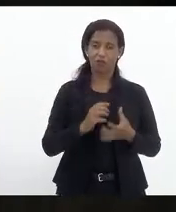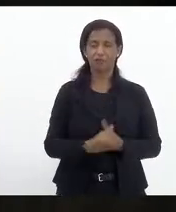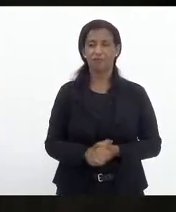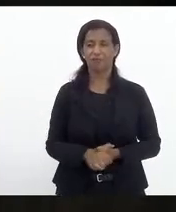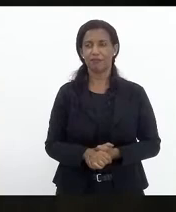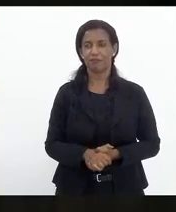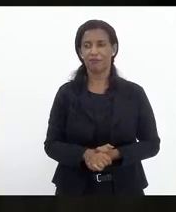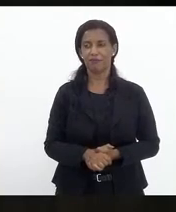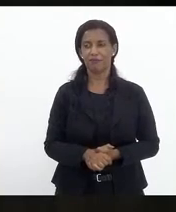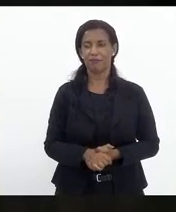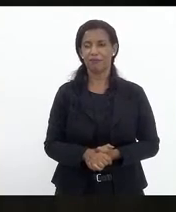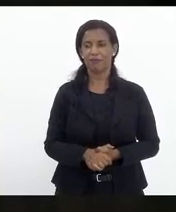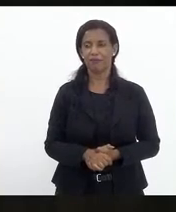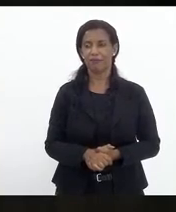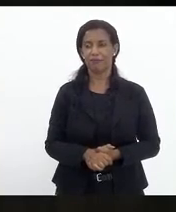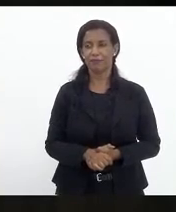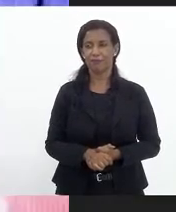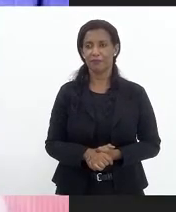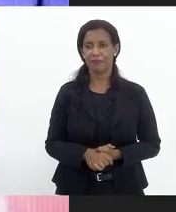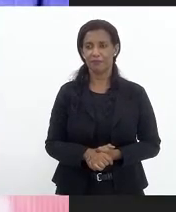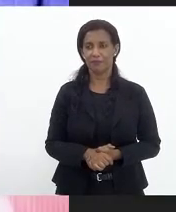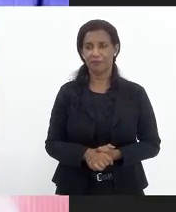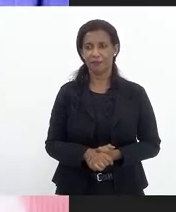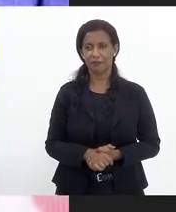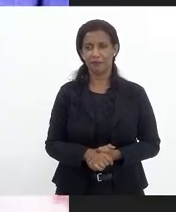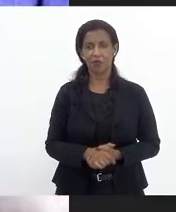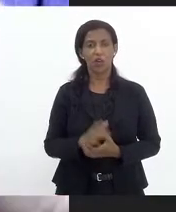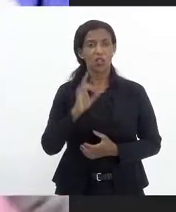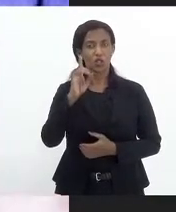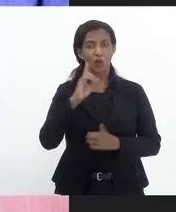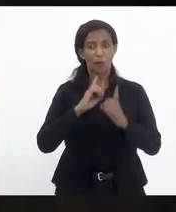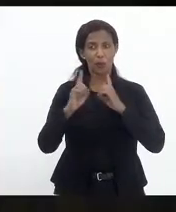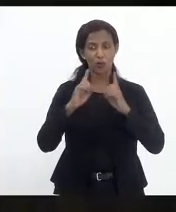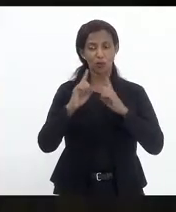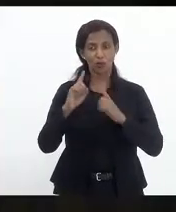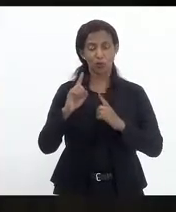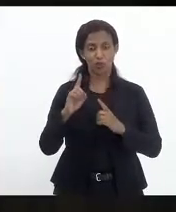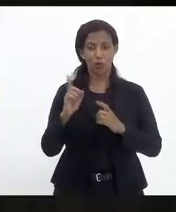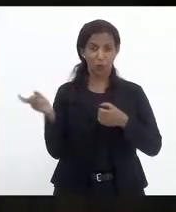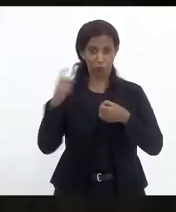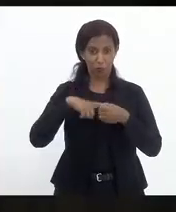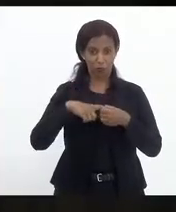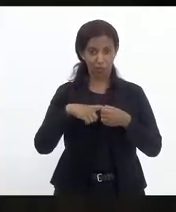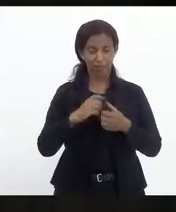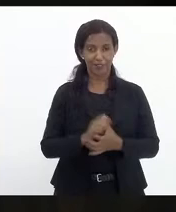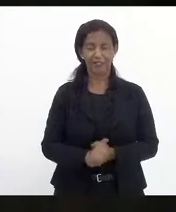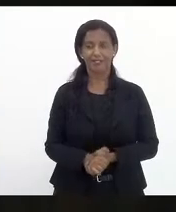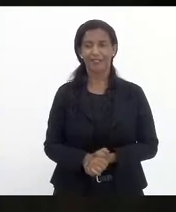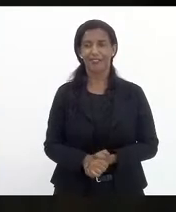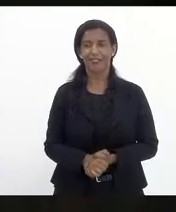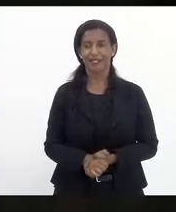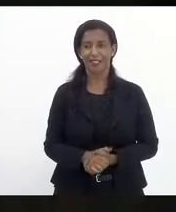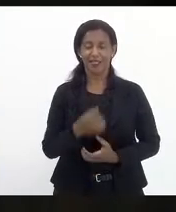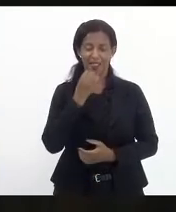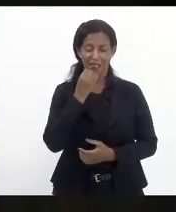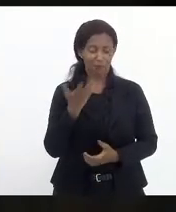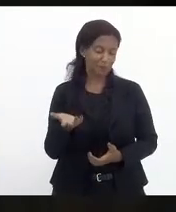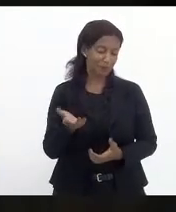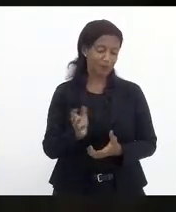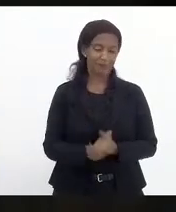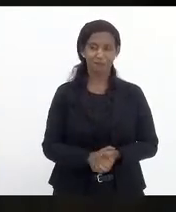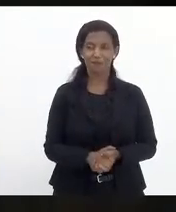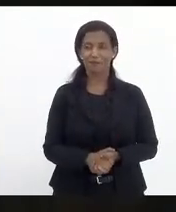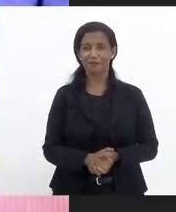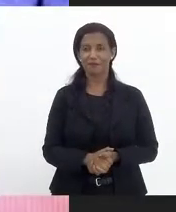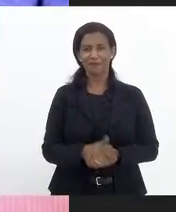tá bom Então só posso discutir semana que vem senhor presidente Quando voltar a pauta Tá bom então Você